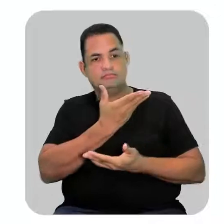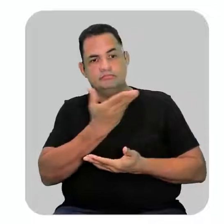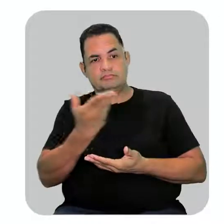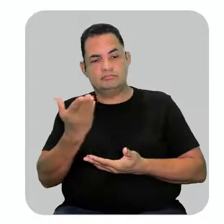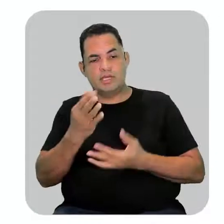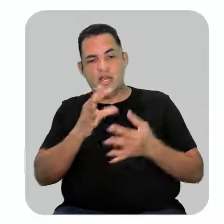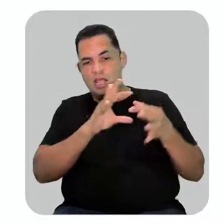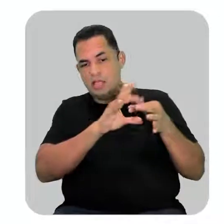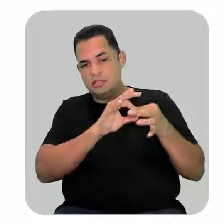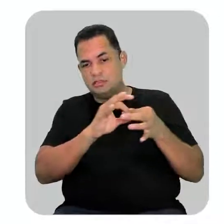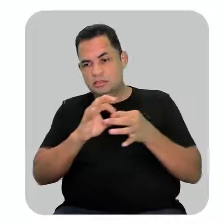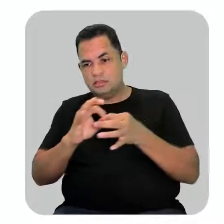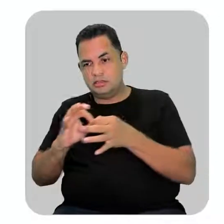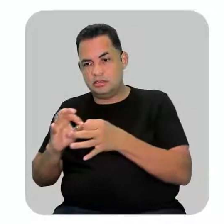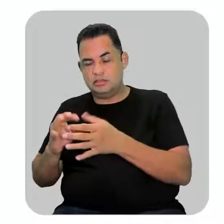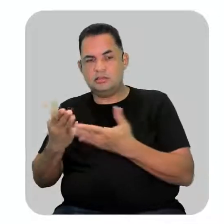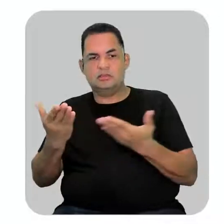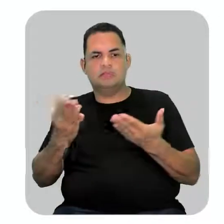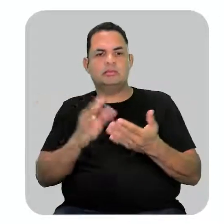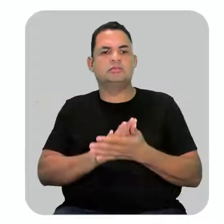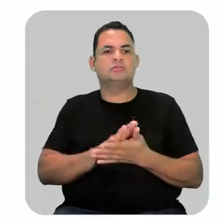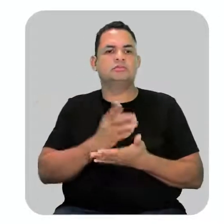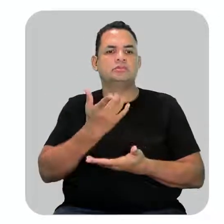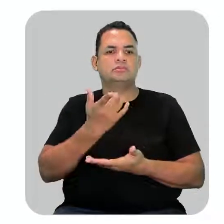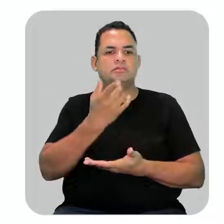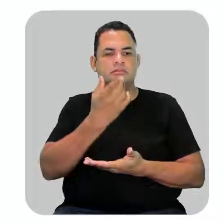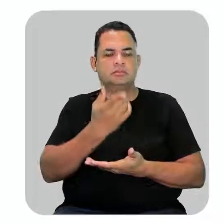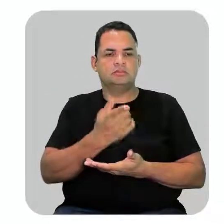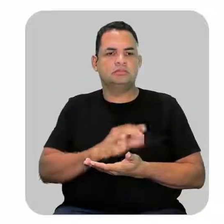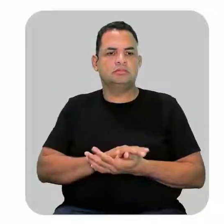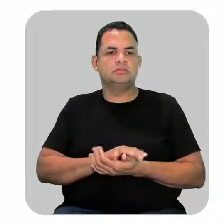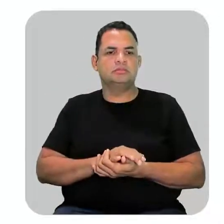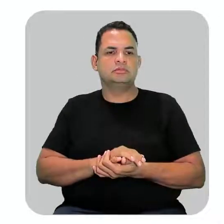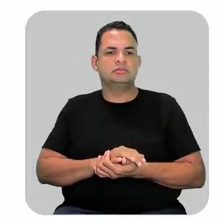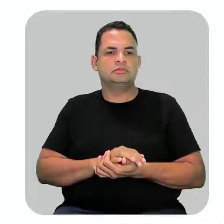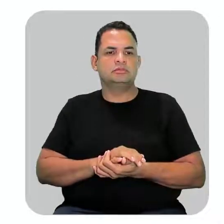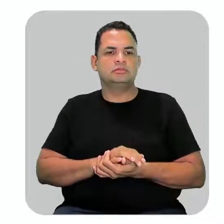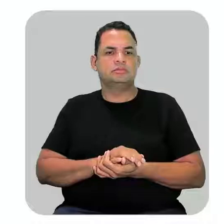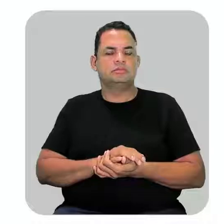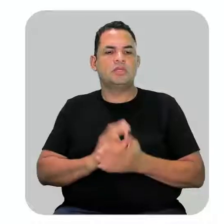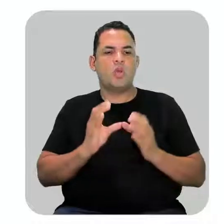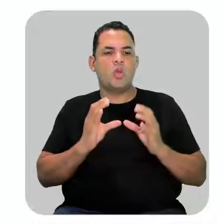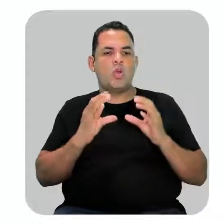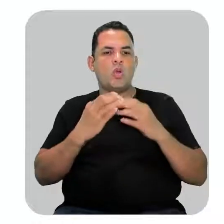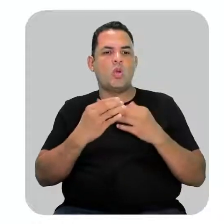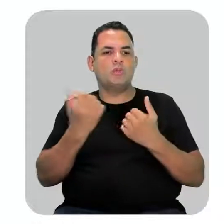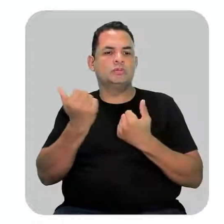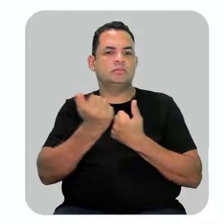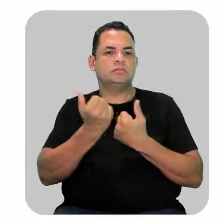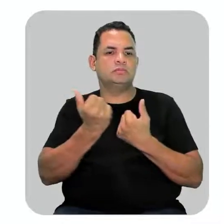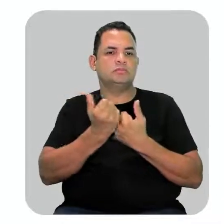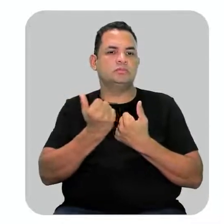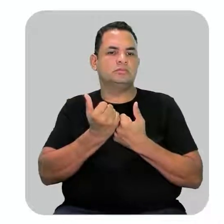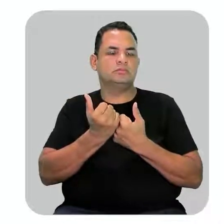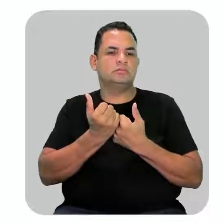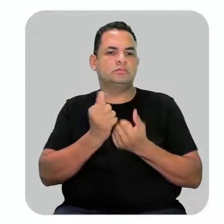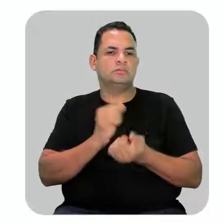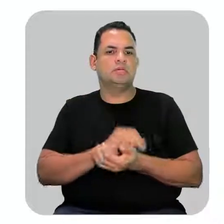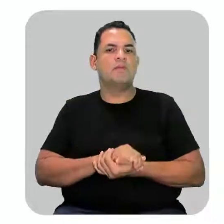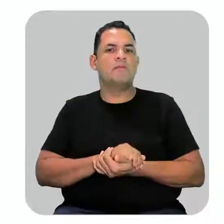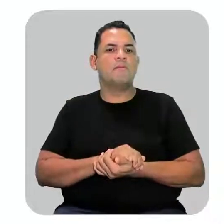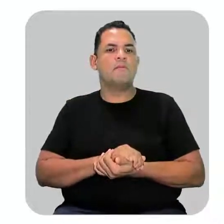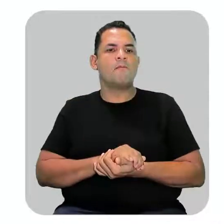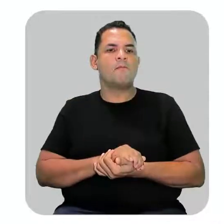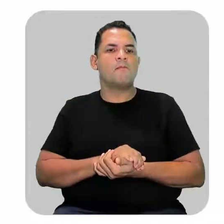sequência de carbono fazendo com que esse aqui e esse sejam os grupos substituintes tá pessoal